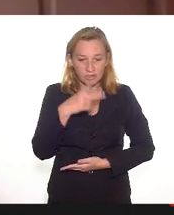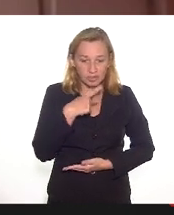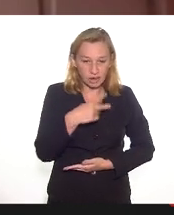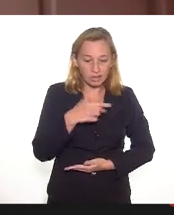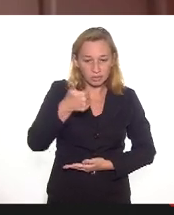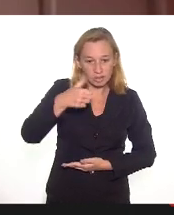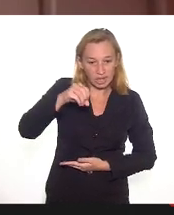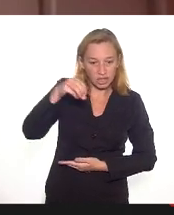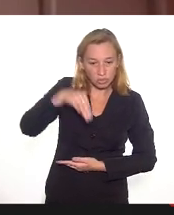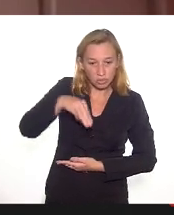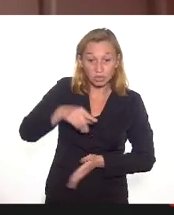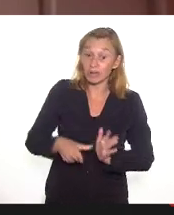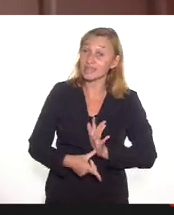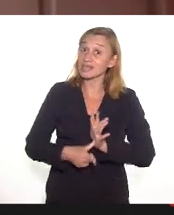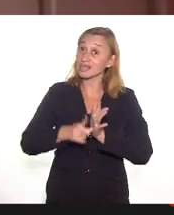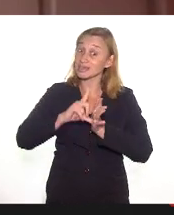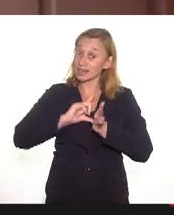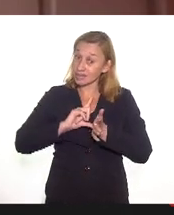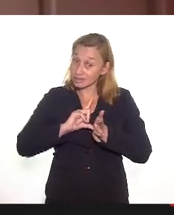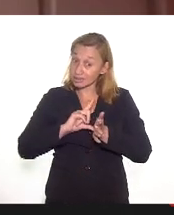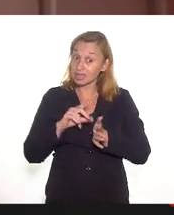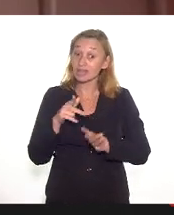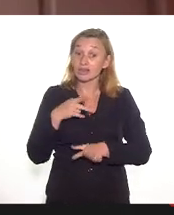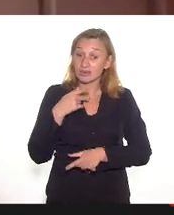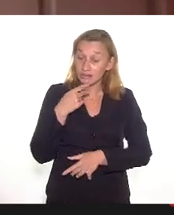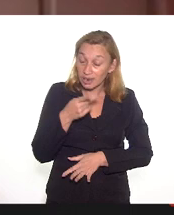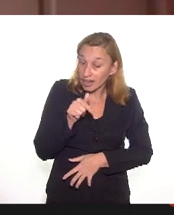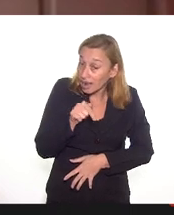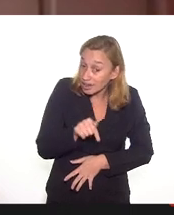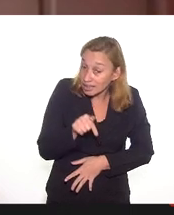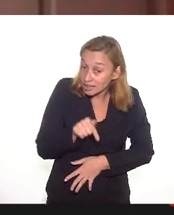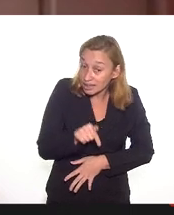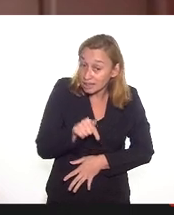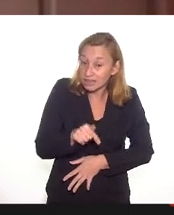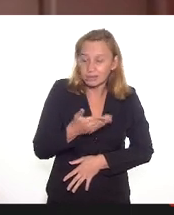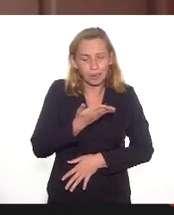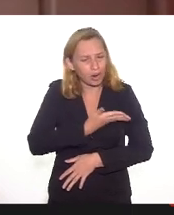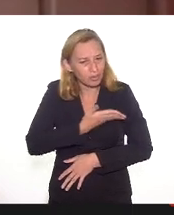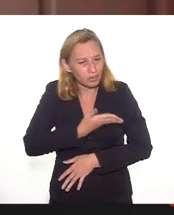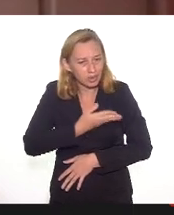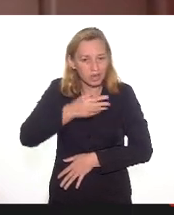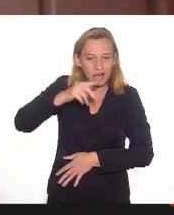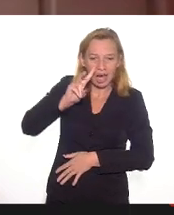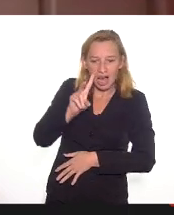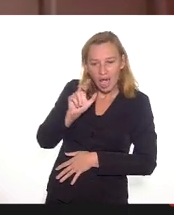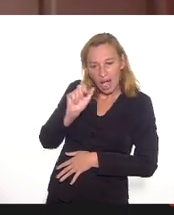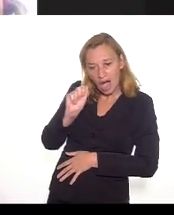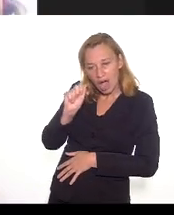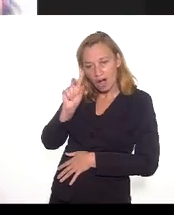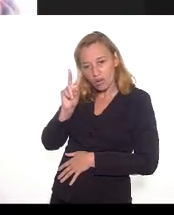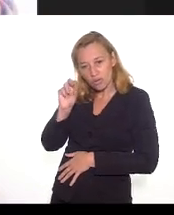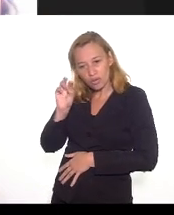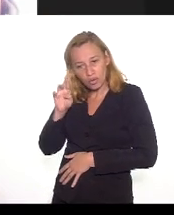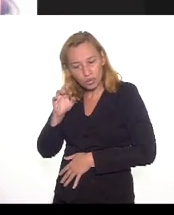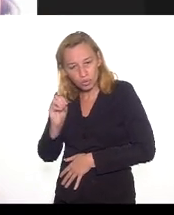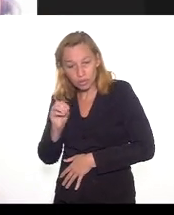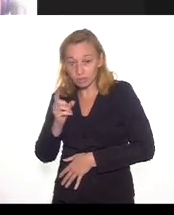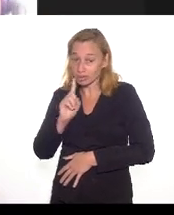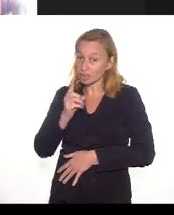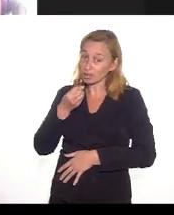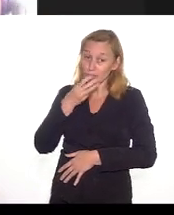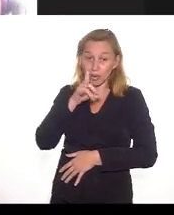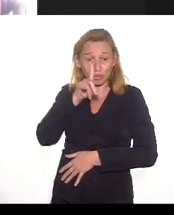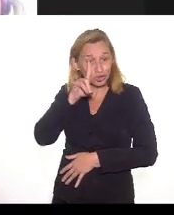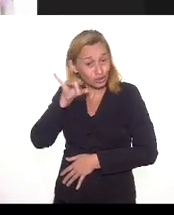por dez minutos, mas antes me redimindo aqui com o amigo Álvaro, que eu não dei bom dia para o